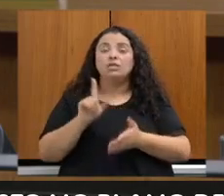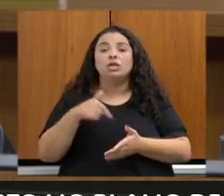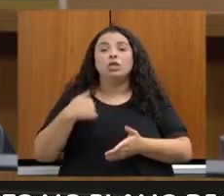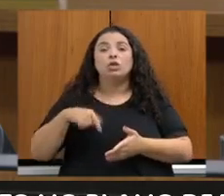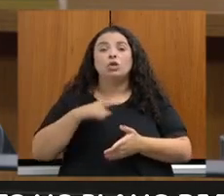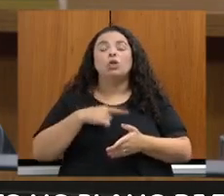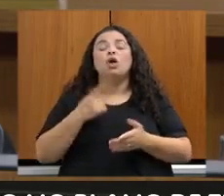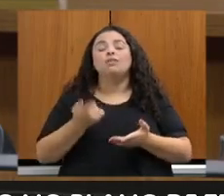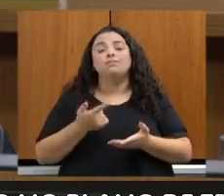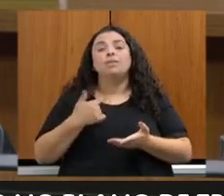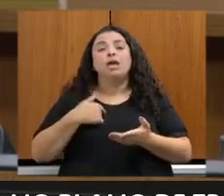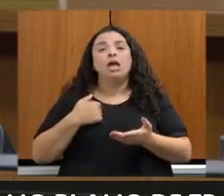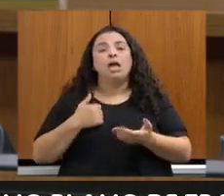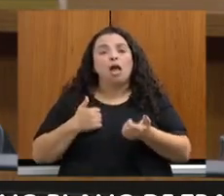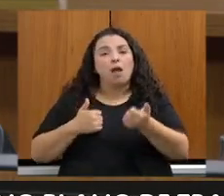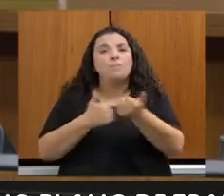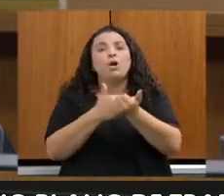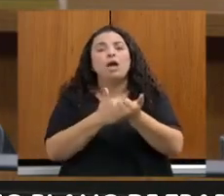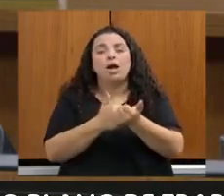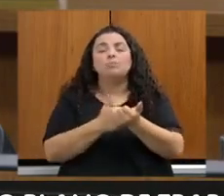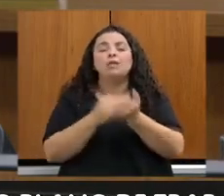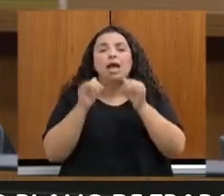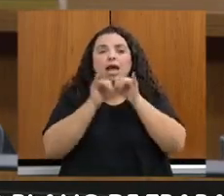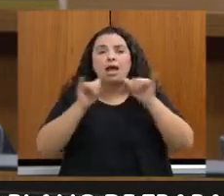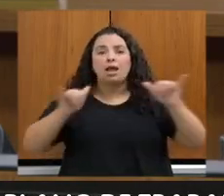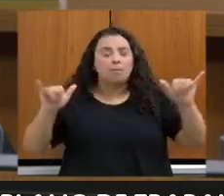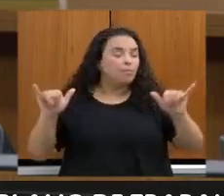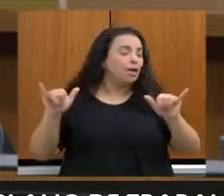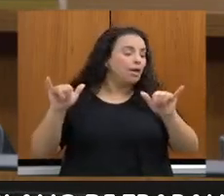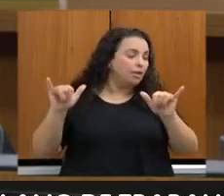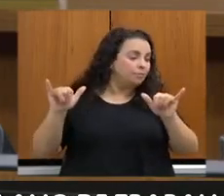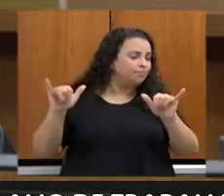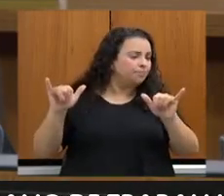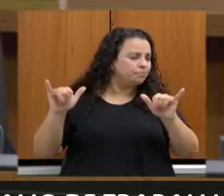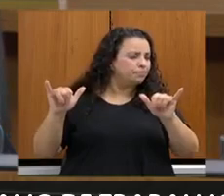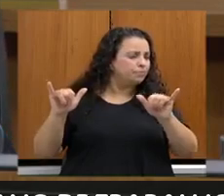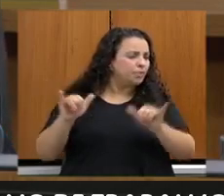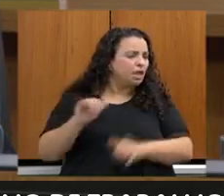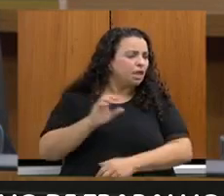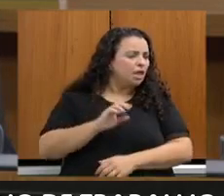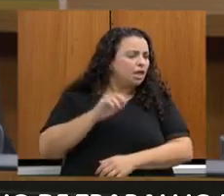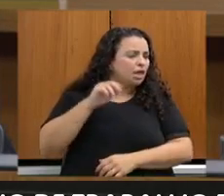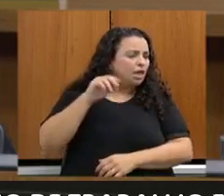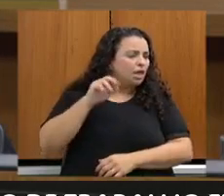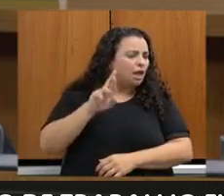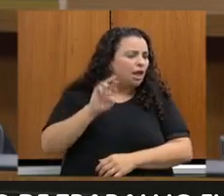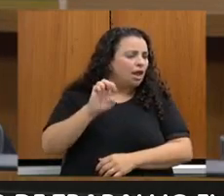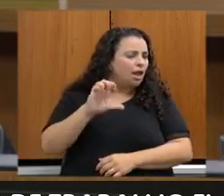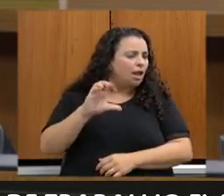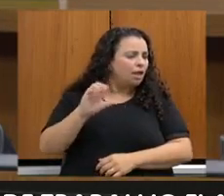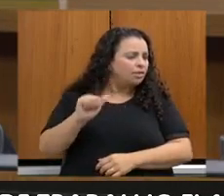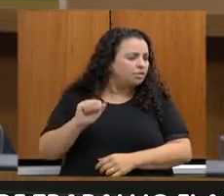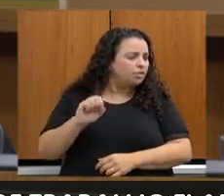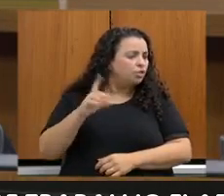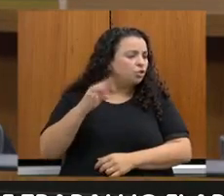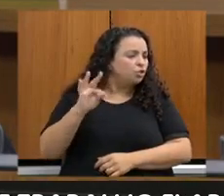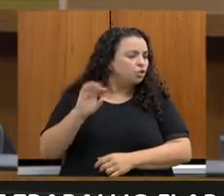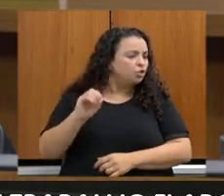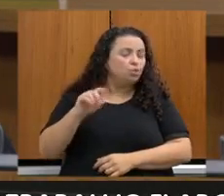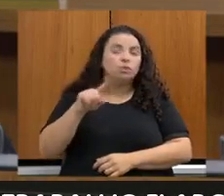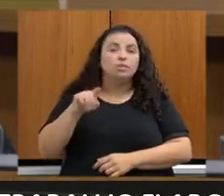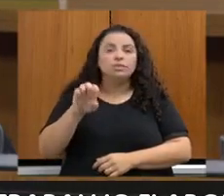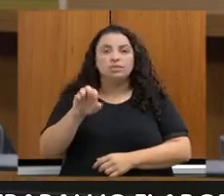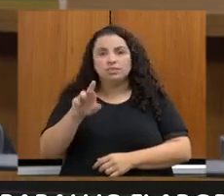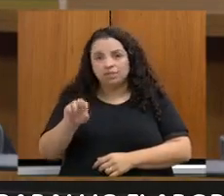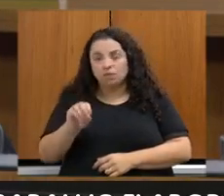do Race to Zero. E eu gostaria de falar aqui um pouco, secretária e deputado, sobre as ações que nós estamos promovendo em campo para fazer